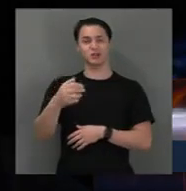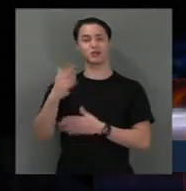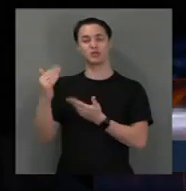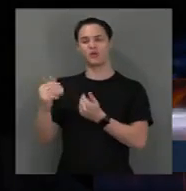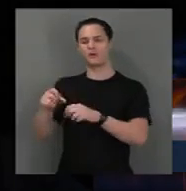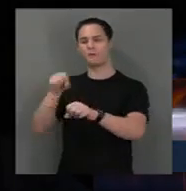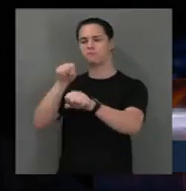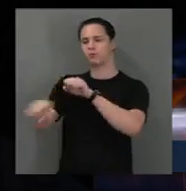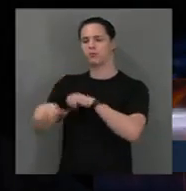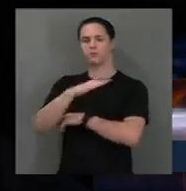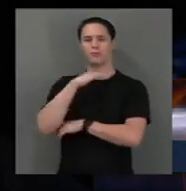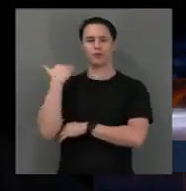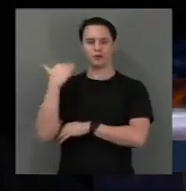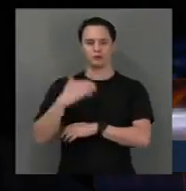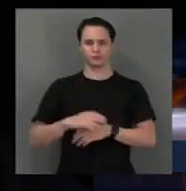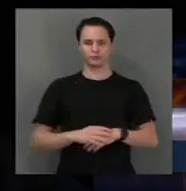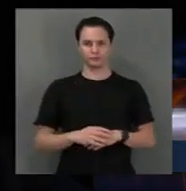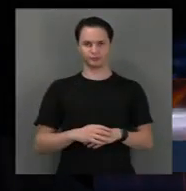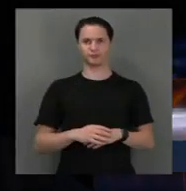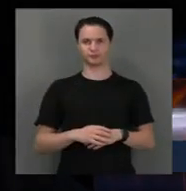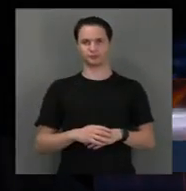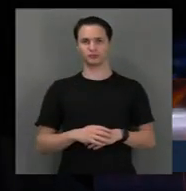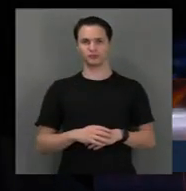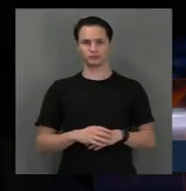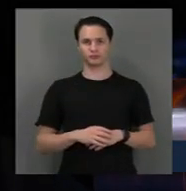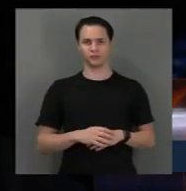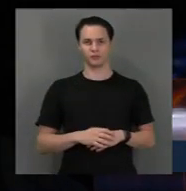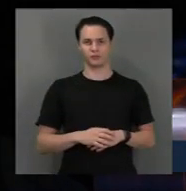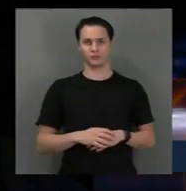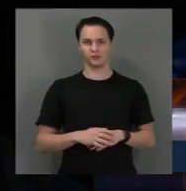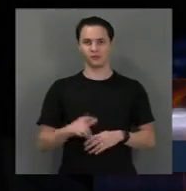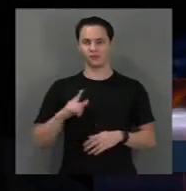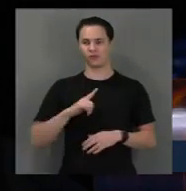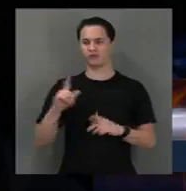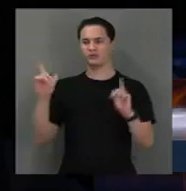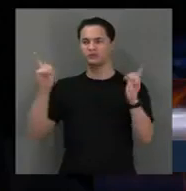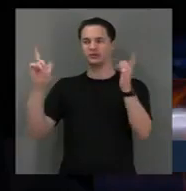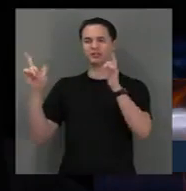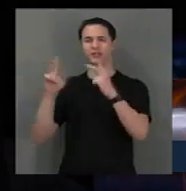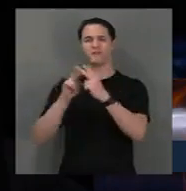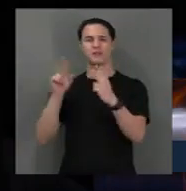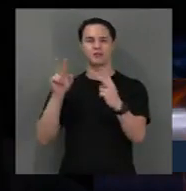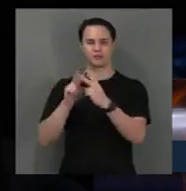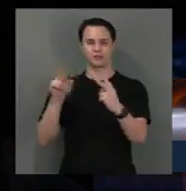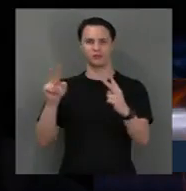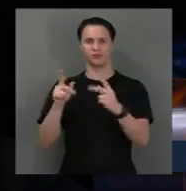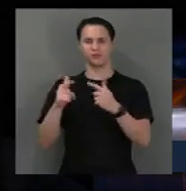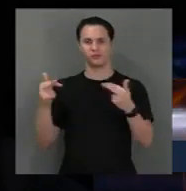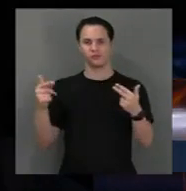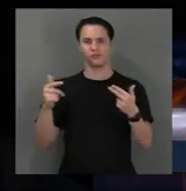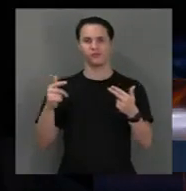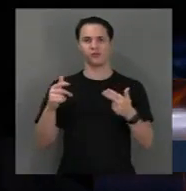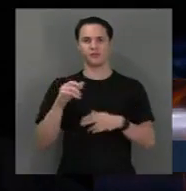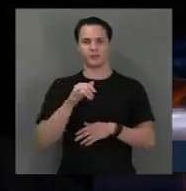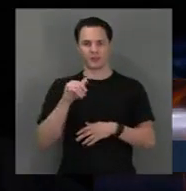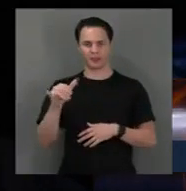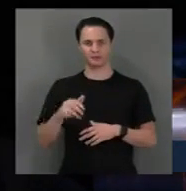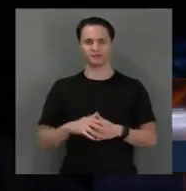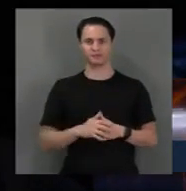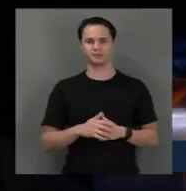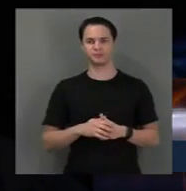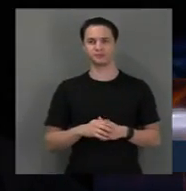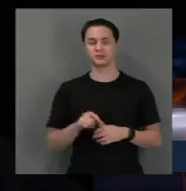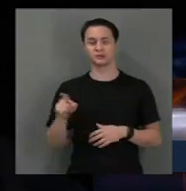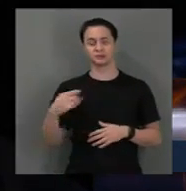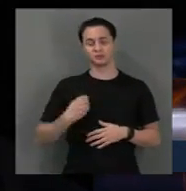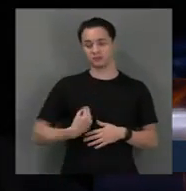morreram. Era uma festa virtual, eletrônica, e ele